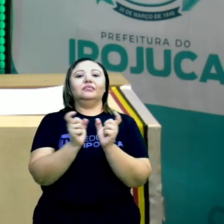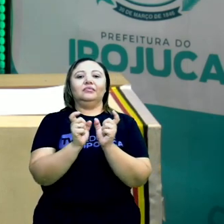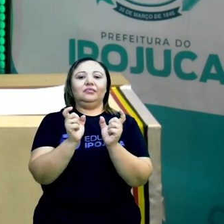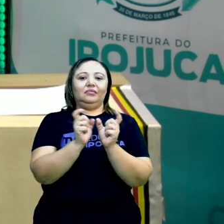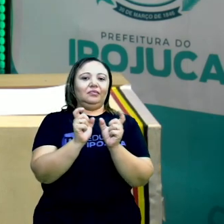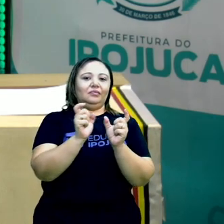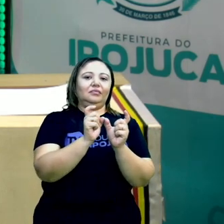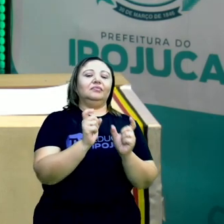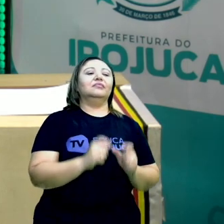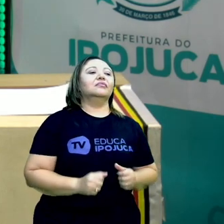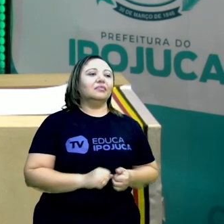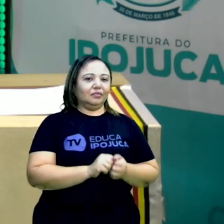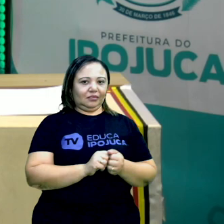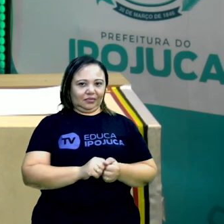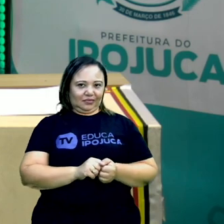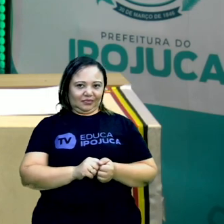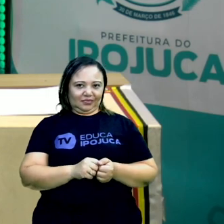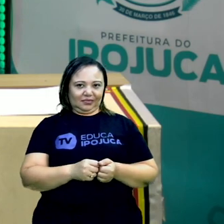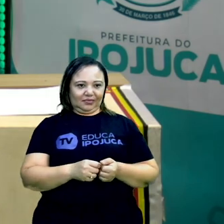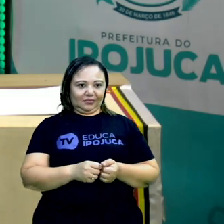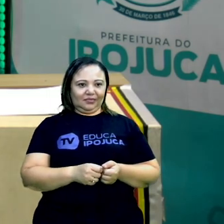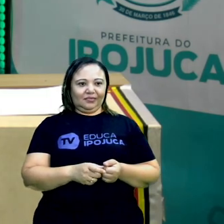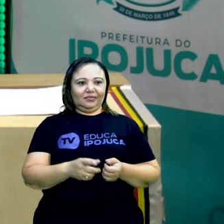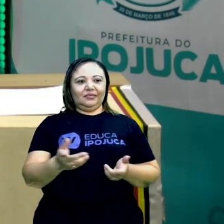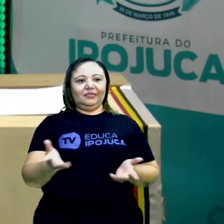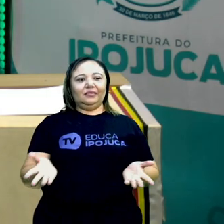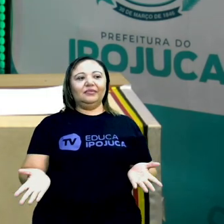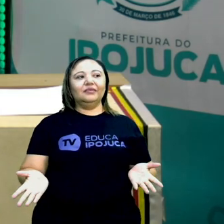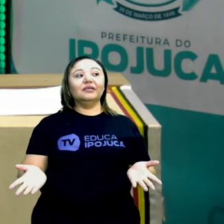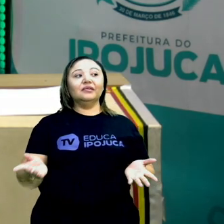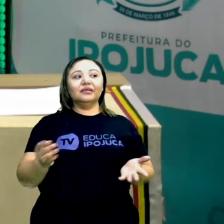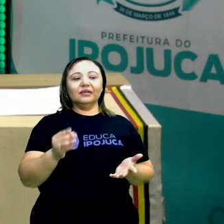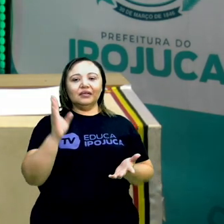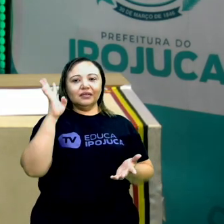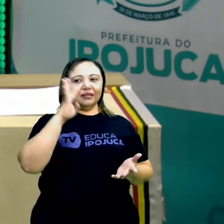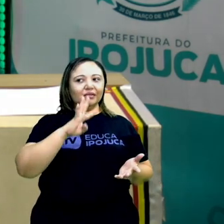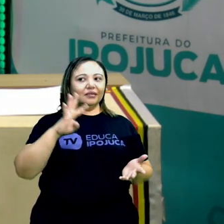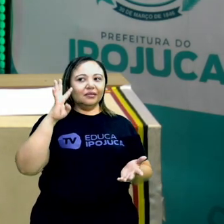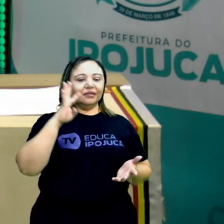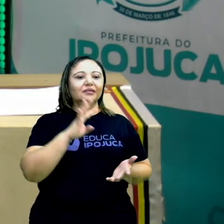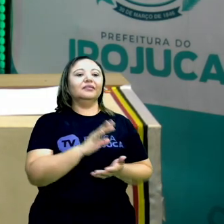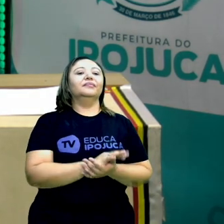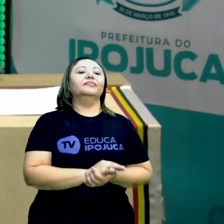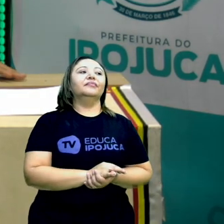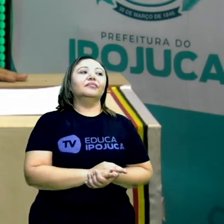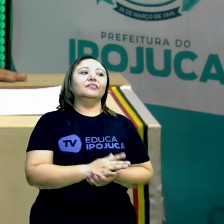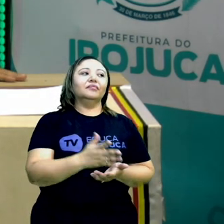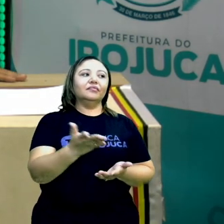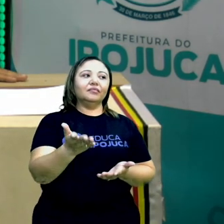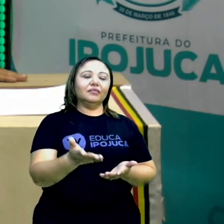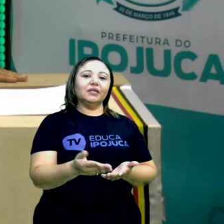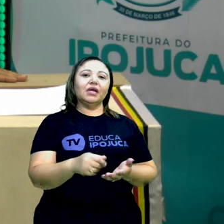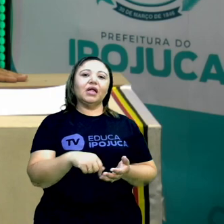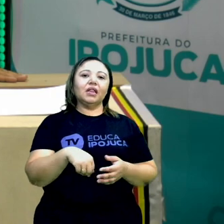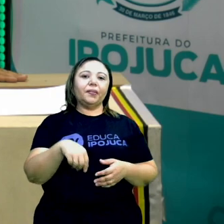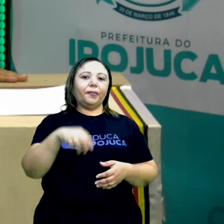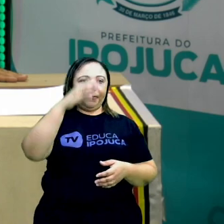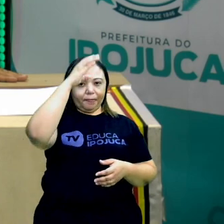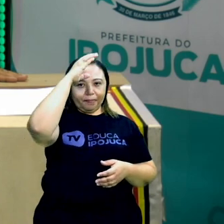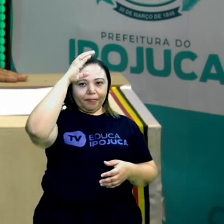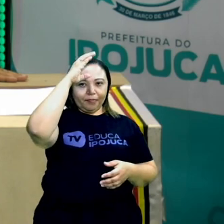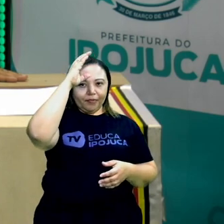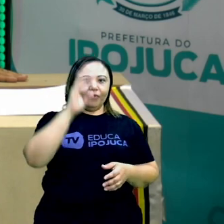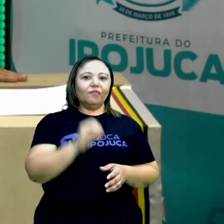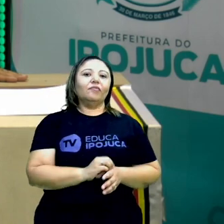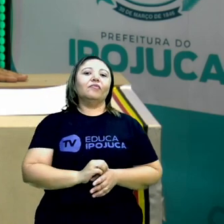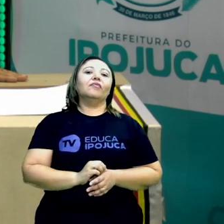palavrinhas, meus amores. Que legal, né? E a tia vai sugerir para vocês